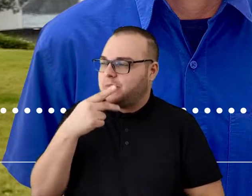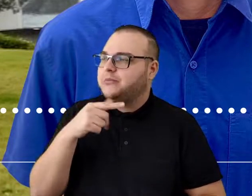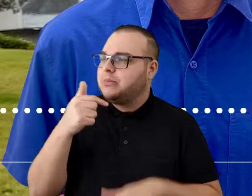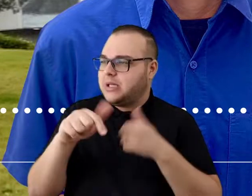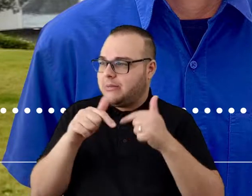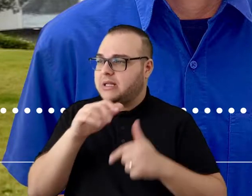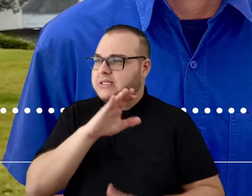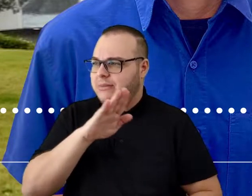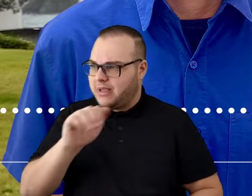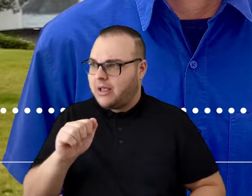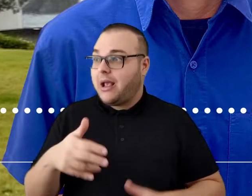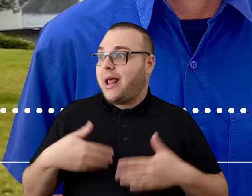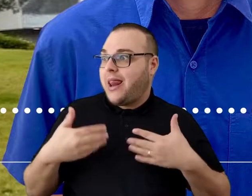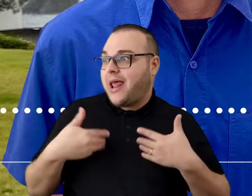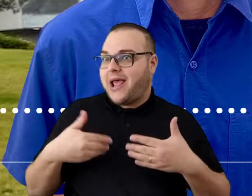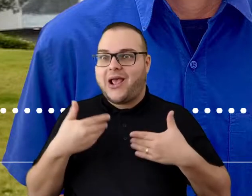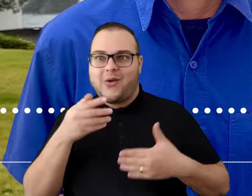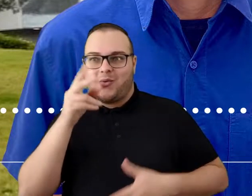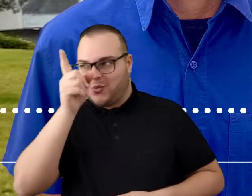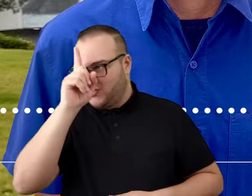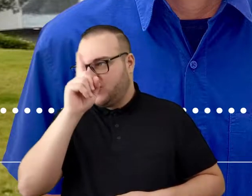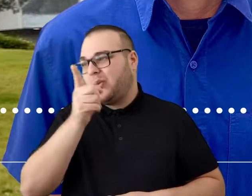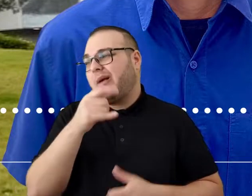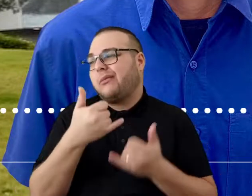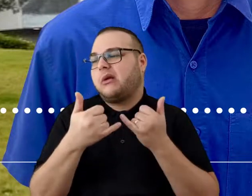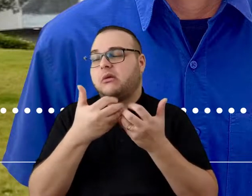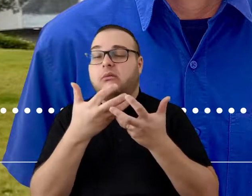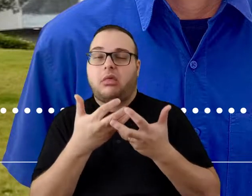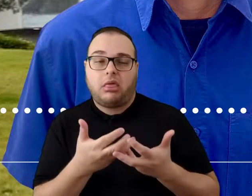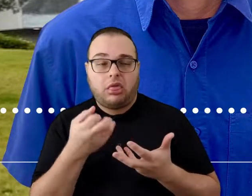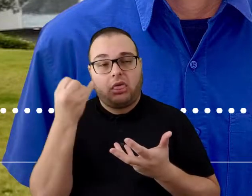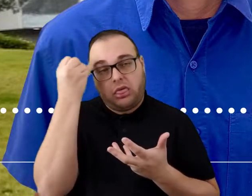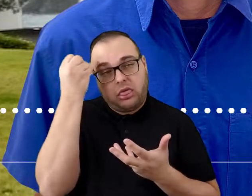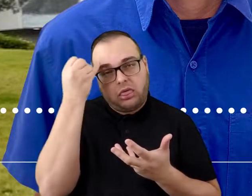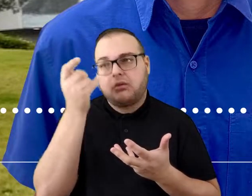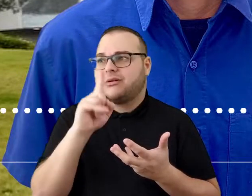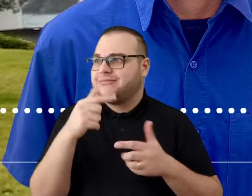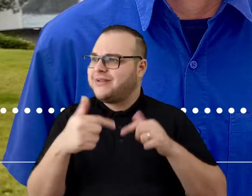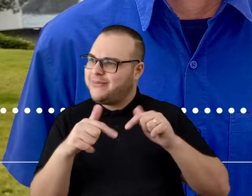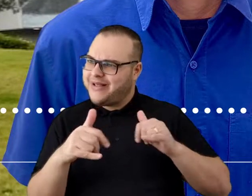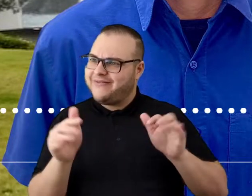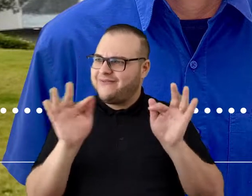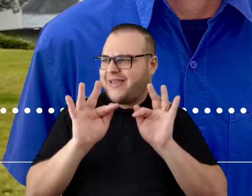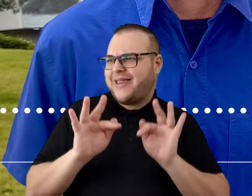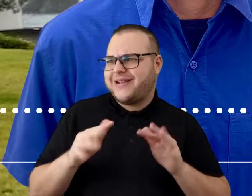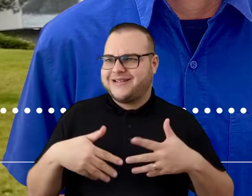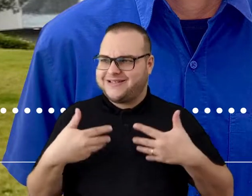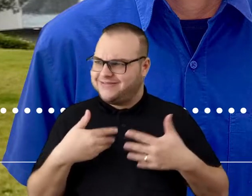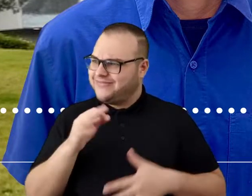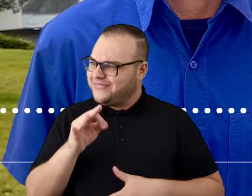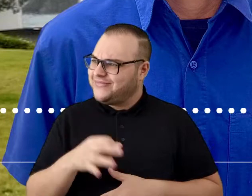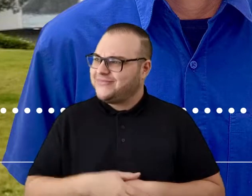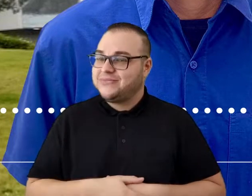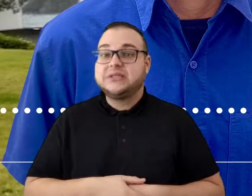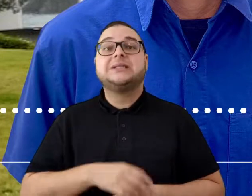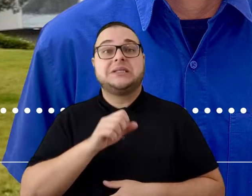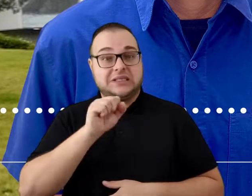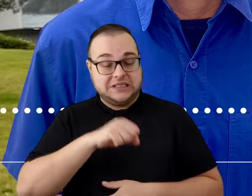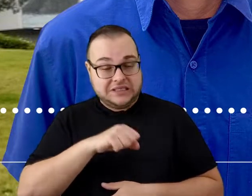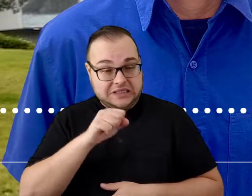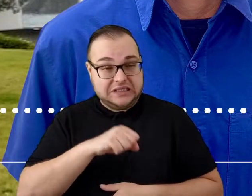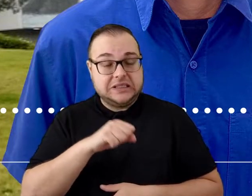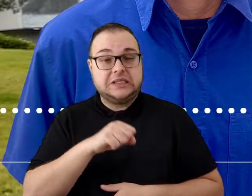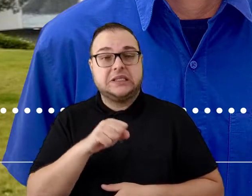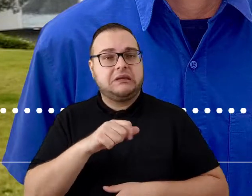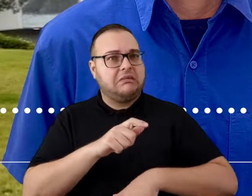trabalhar na CBA é uma alegria diária, né? Não tem um peso de trabalhar. Você vai trabalhar feliz todos os dias, né? Eu tenho todo